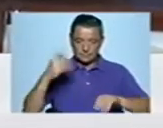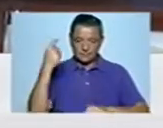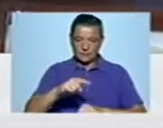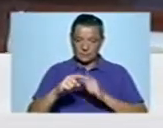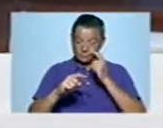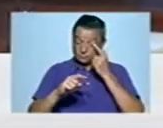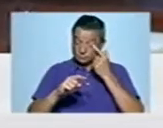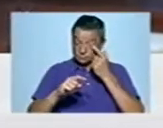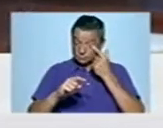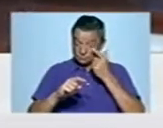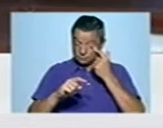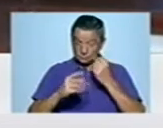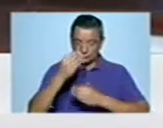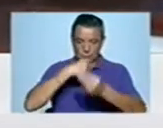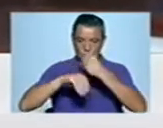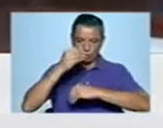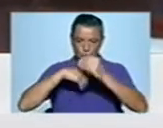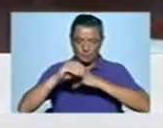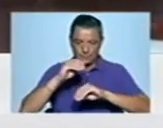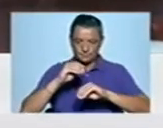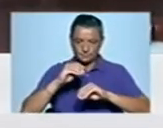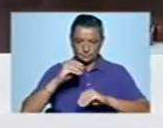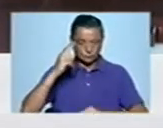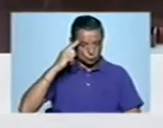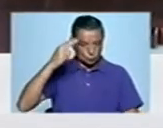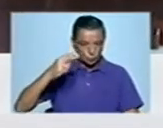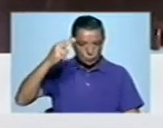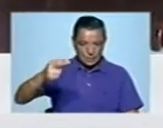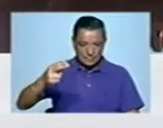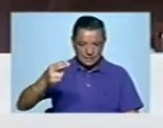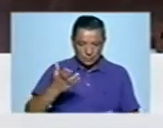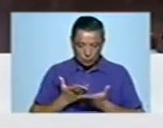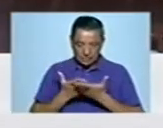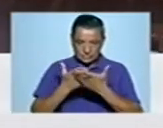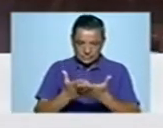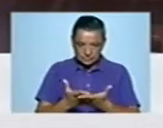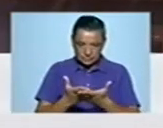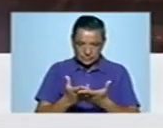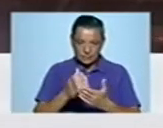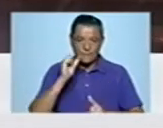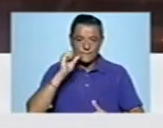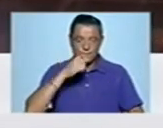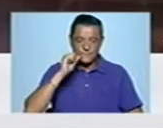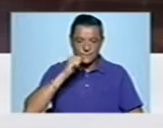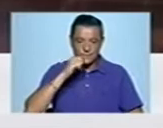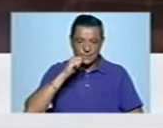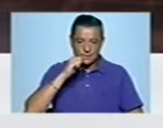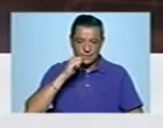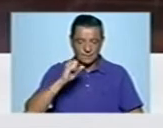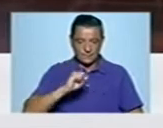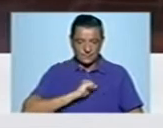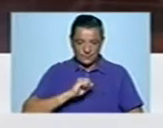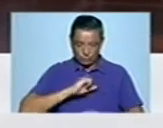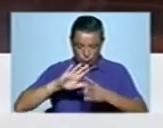pela gastronomia, que tem o cabrito assado, acompanhado de um excelente vinho de um dos nossos